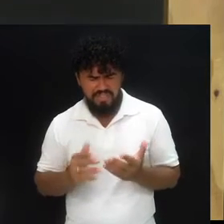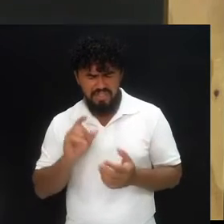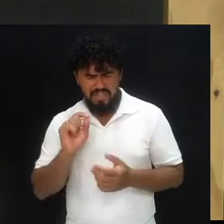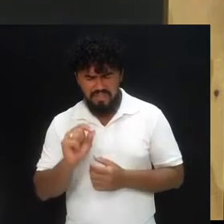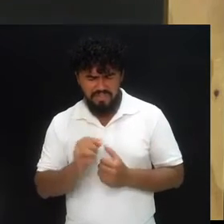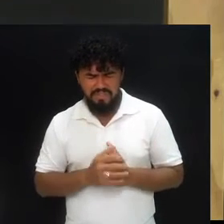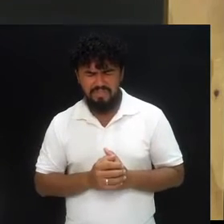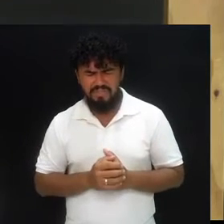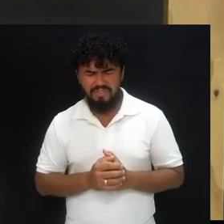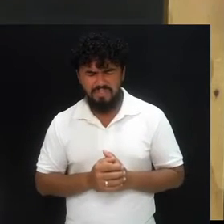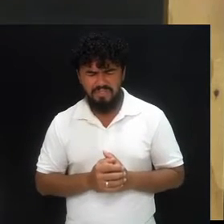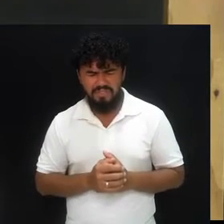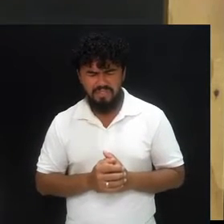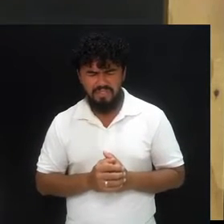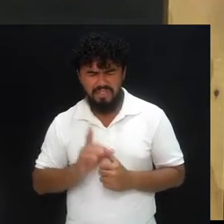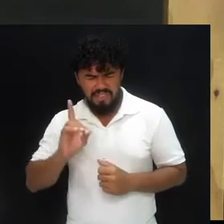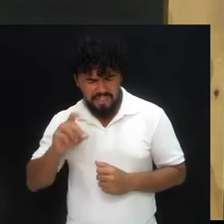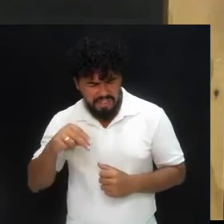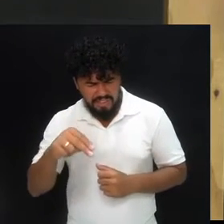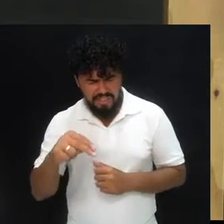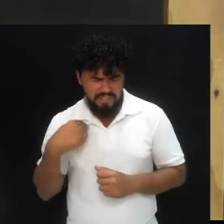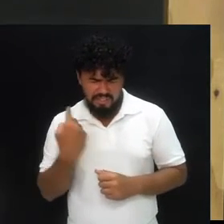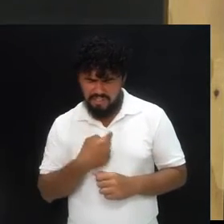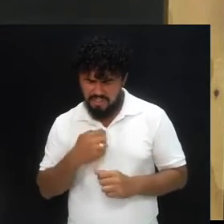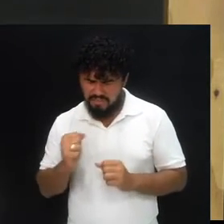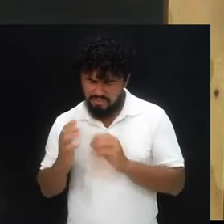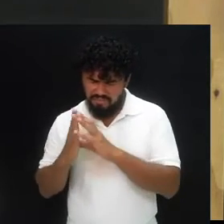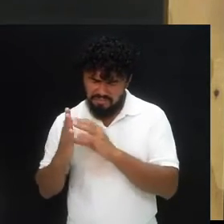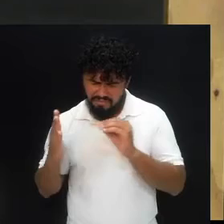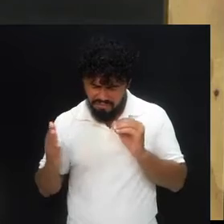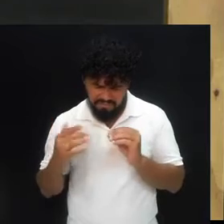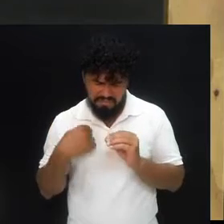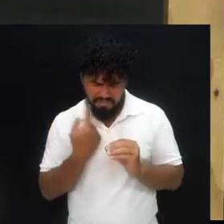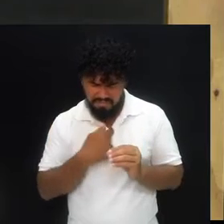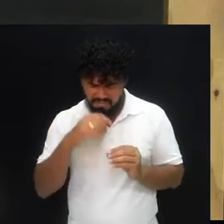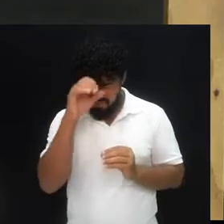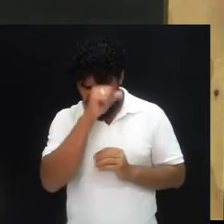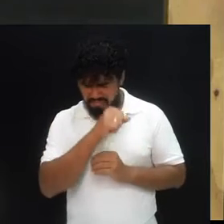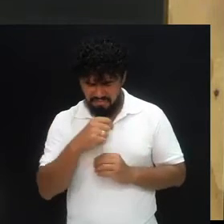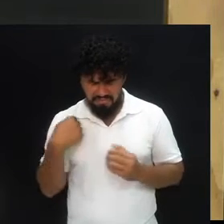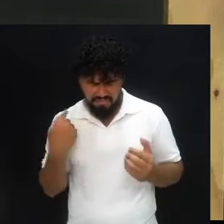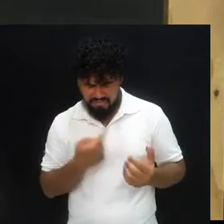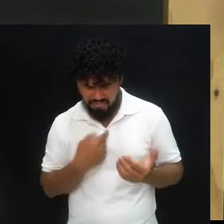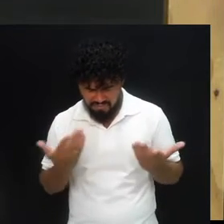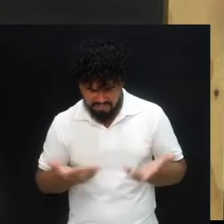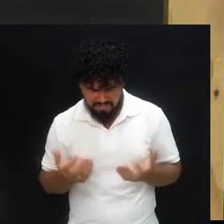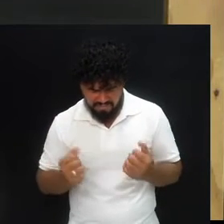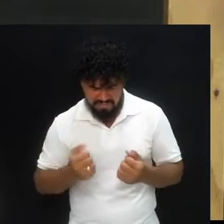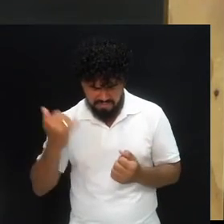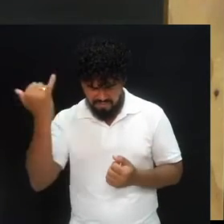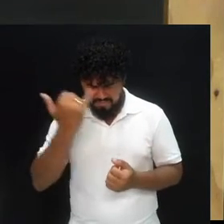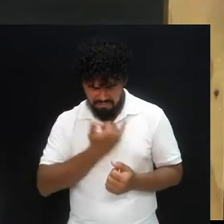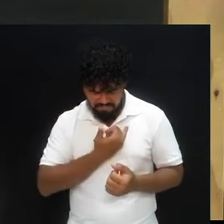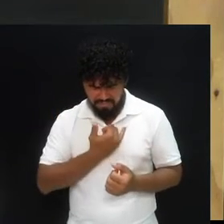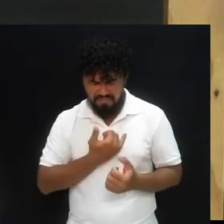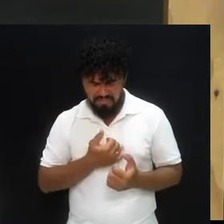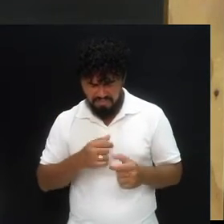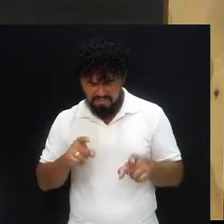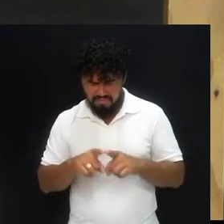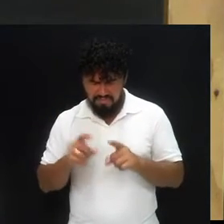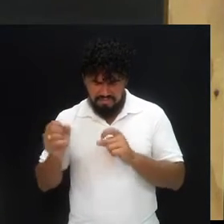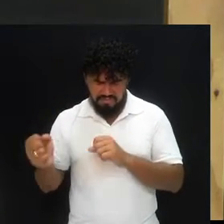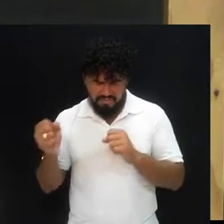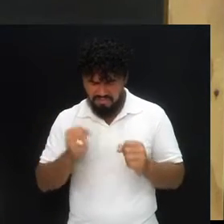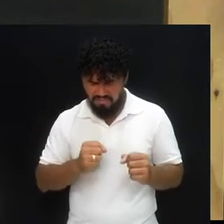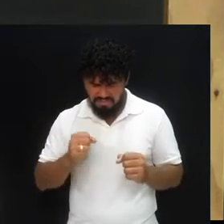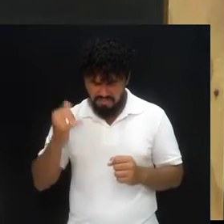Daniel, todos esses que me ouvem agora, assim como eu, que nós possamos ser ministrados pela tua palavra, e impactados pelo poder